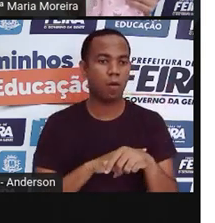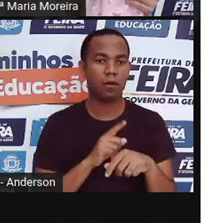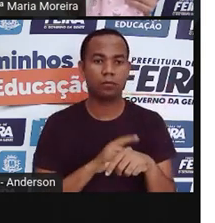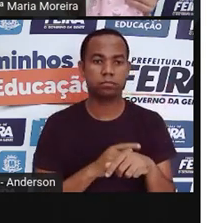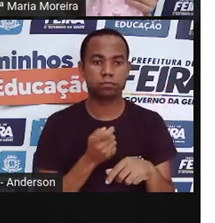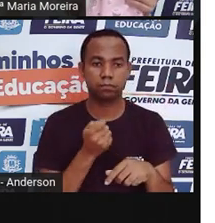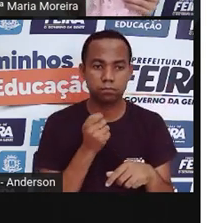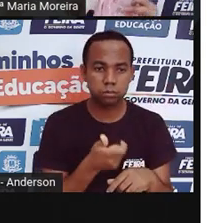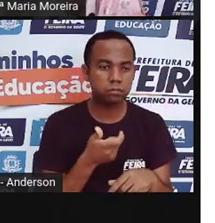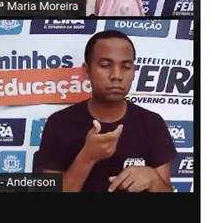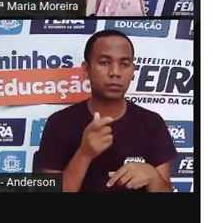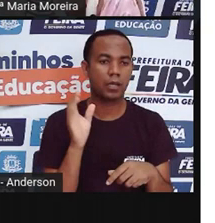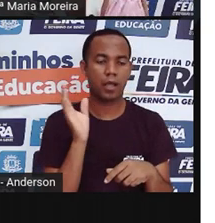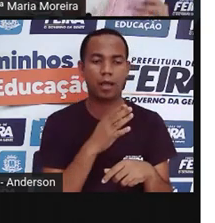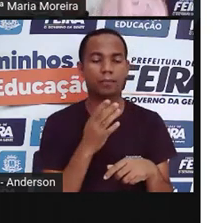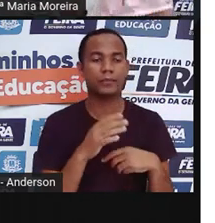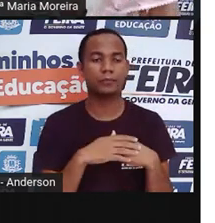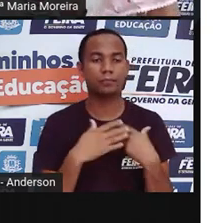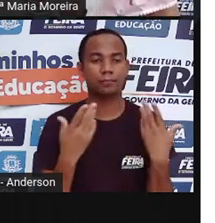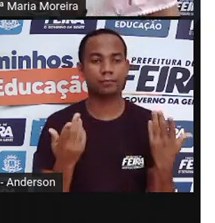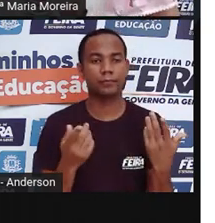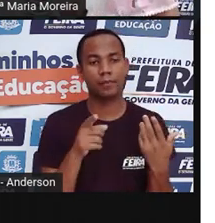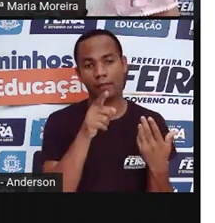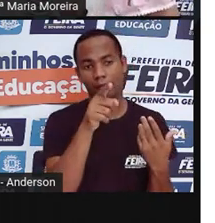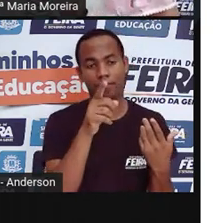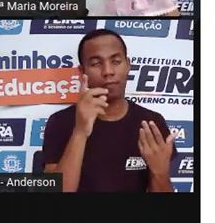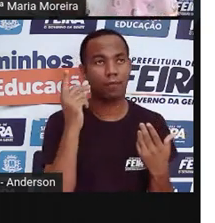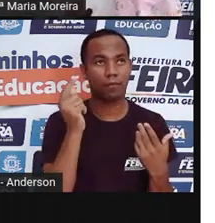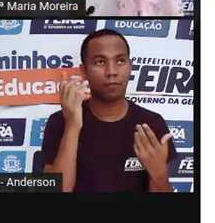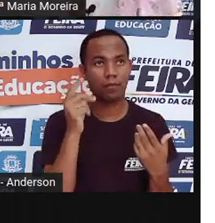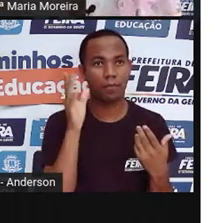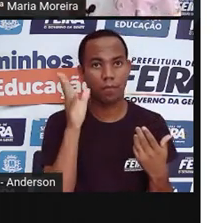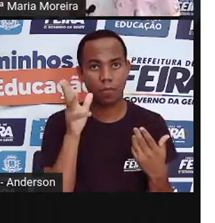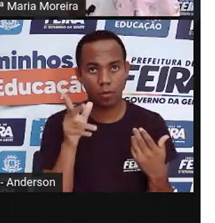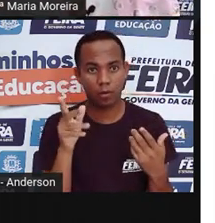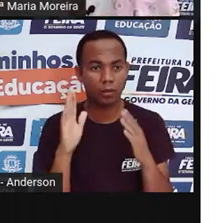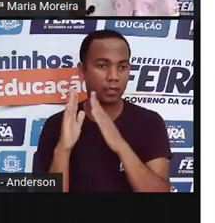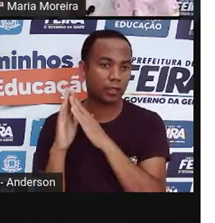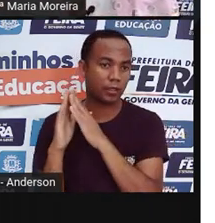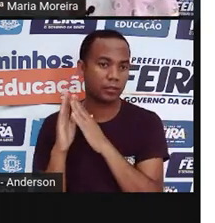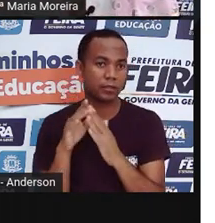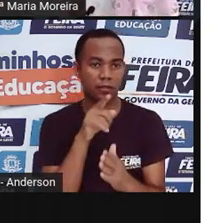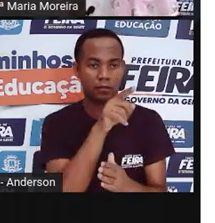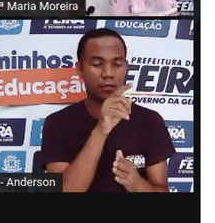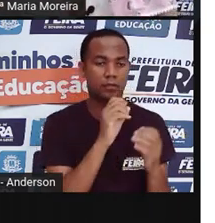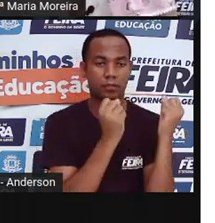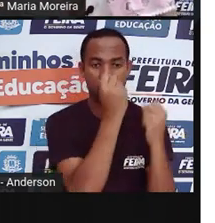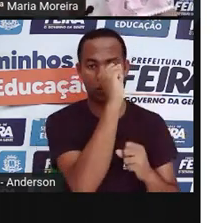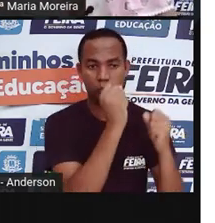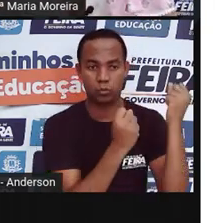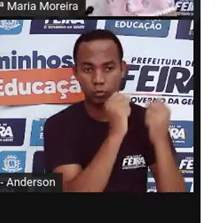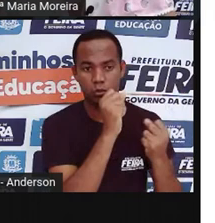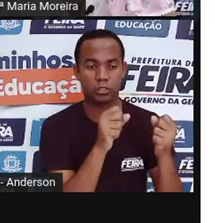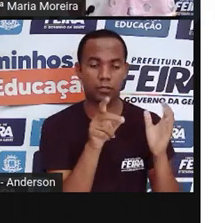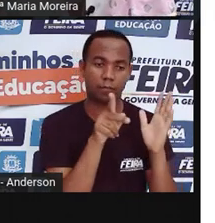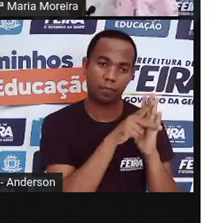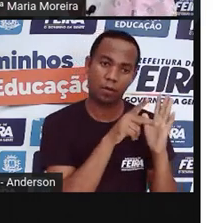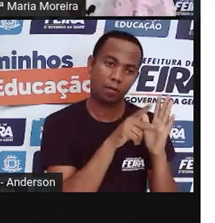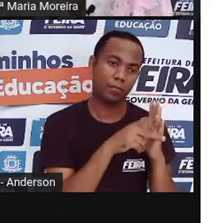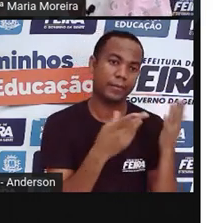mais rápido, certo? Então, essa foi produzida de uma forma artesanal e essa foi produzida o quê? De uma forma industrial.